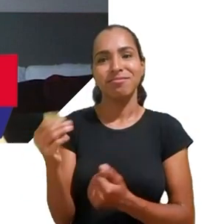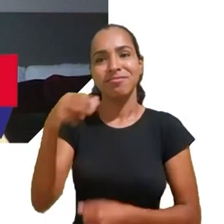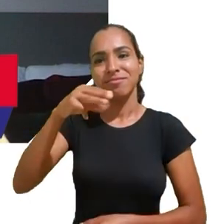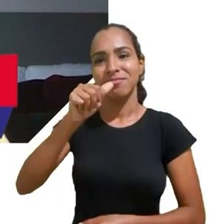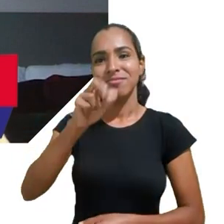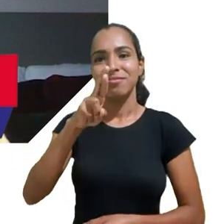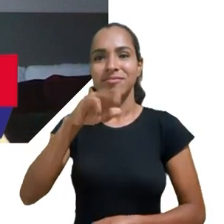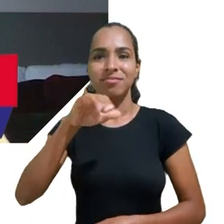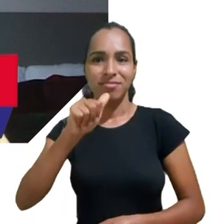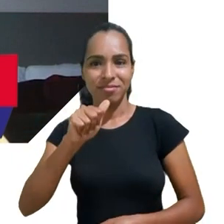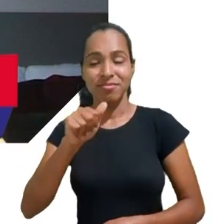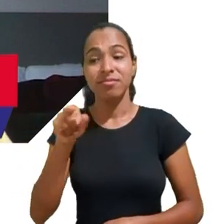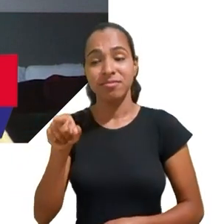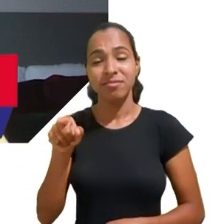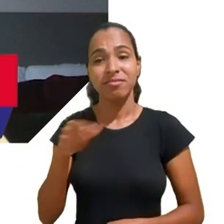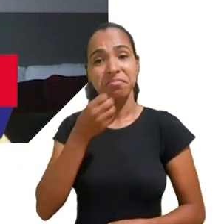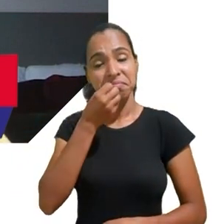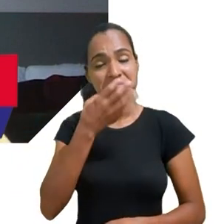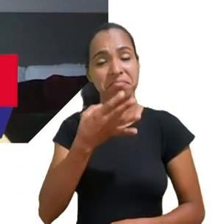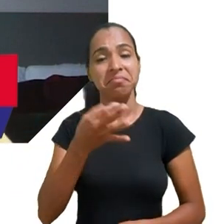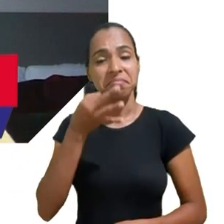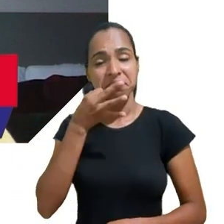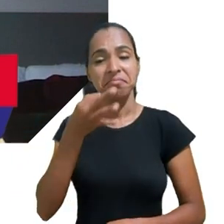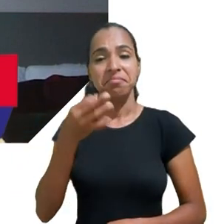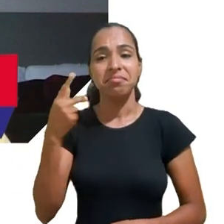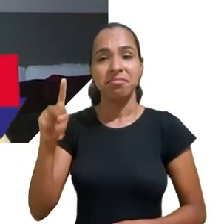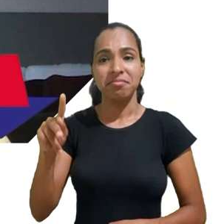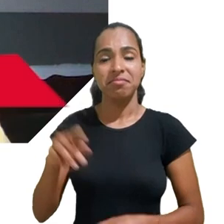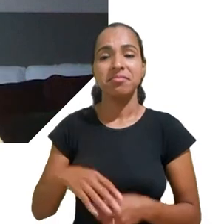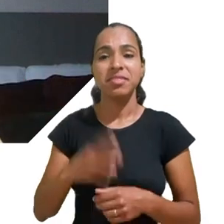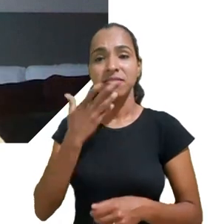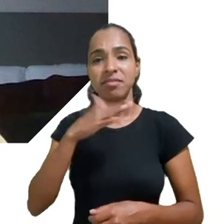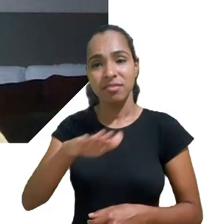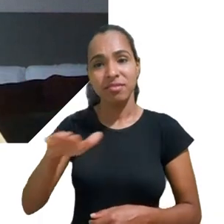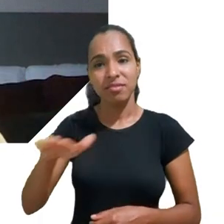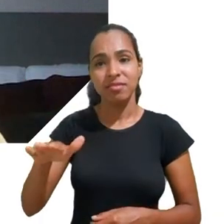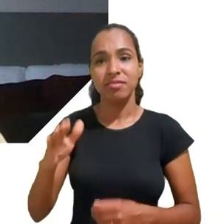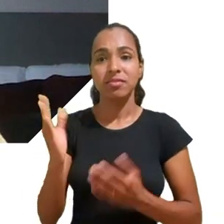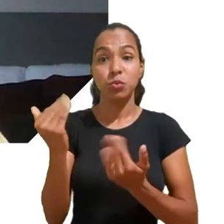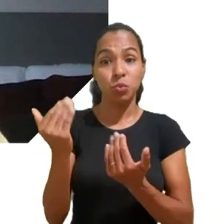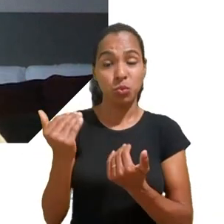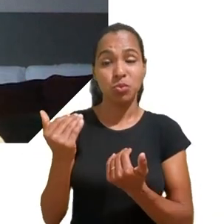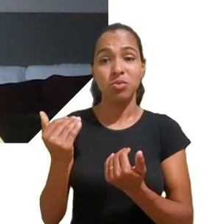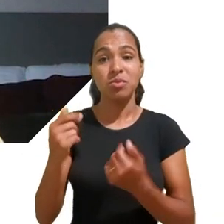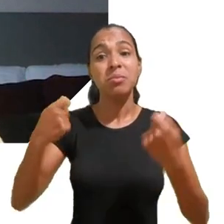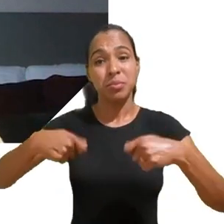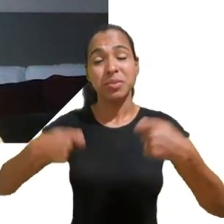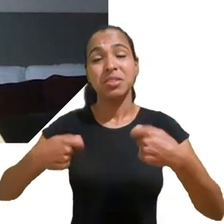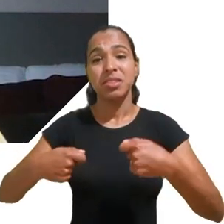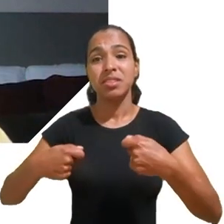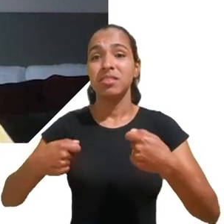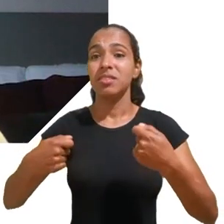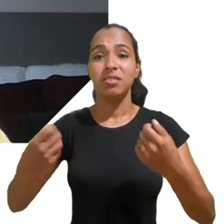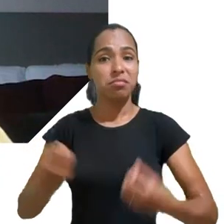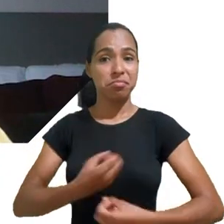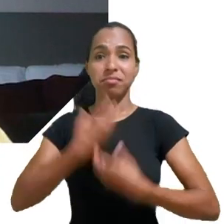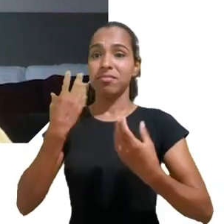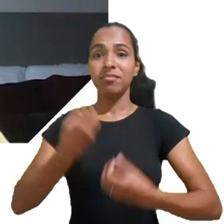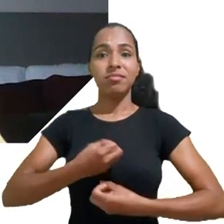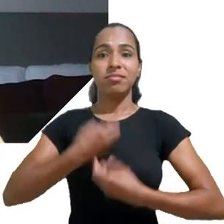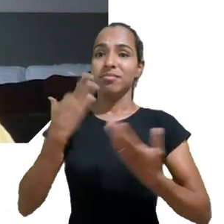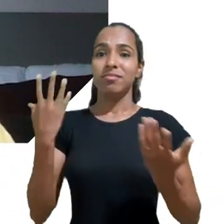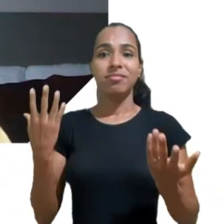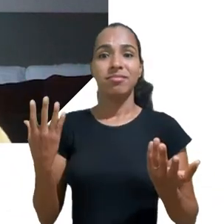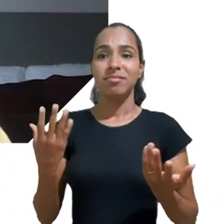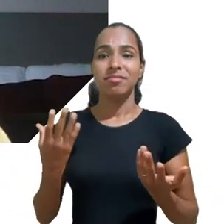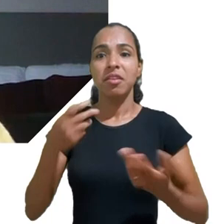crianças e os adolescentes tenham esse espaço de liberdade de expressão, de se auto-expressarem, de dizerem, de falarem,